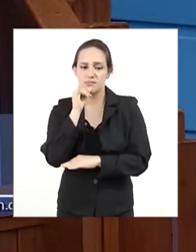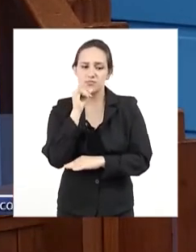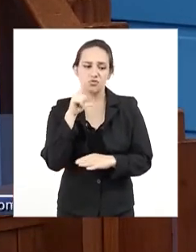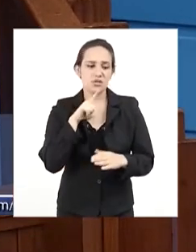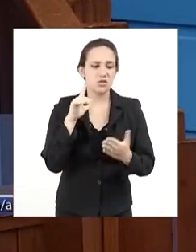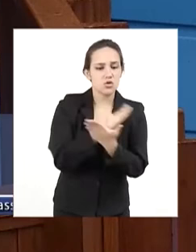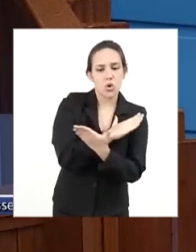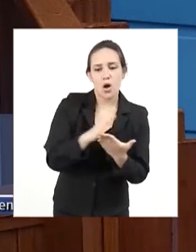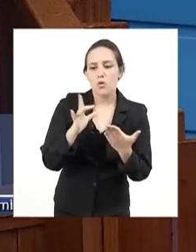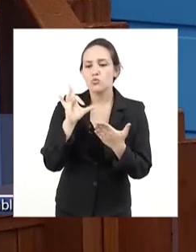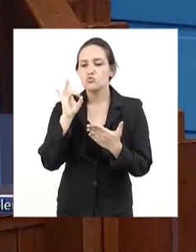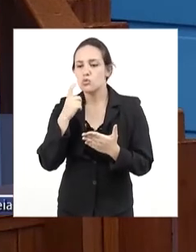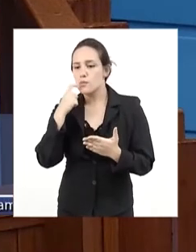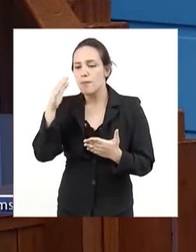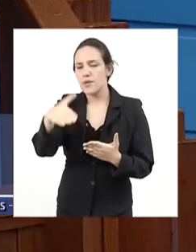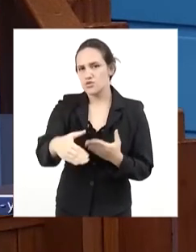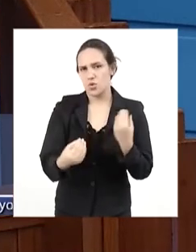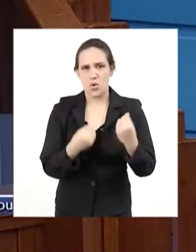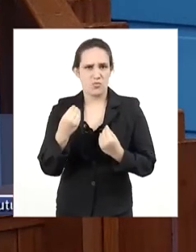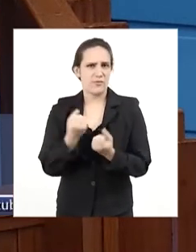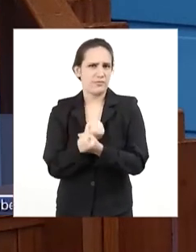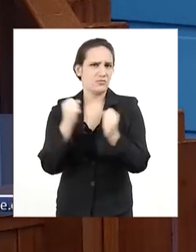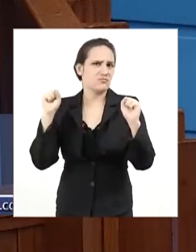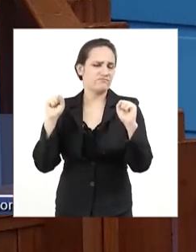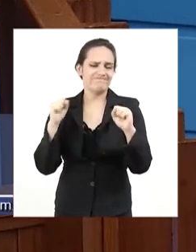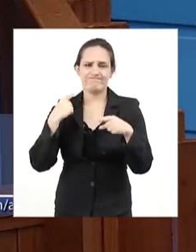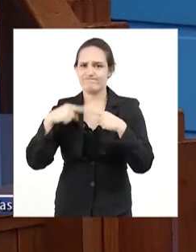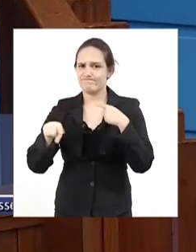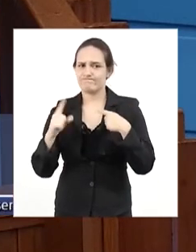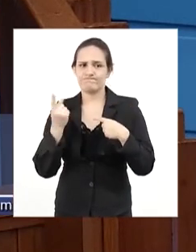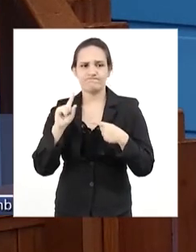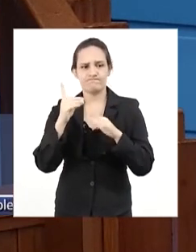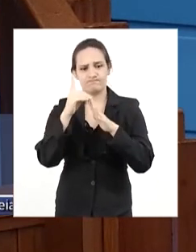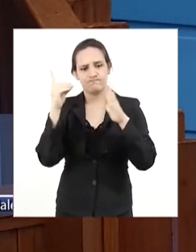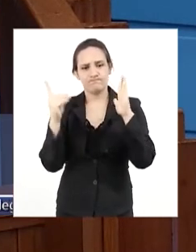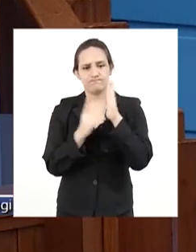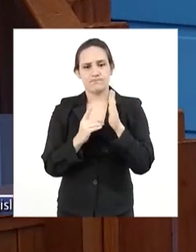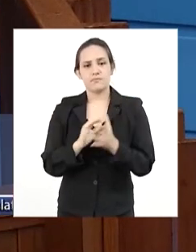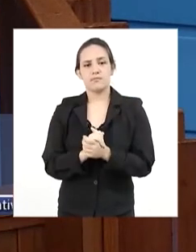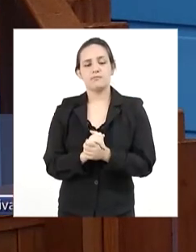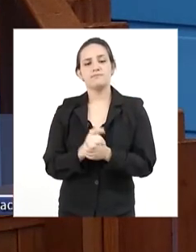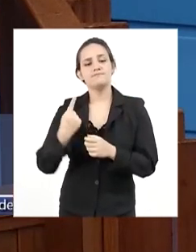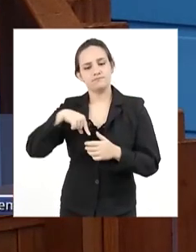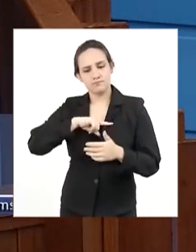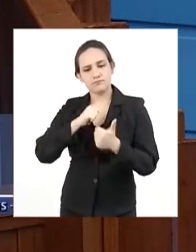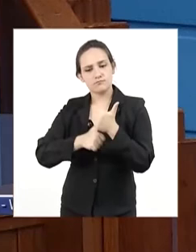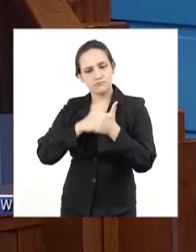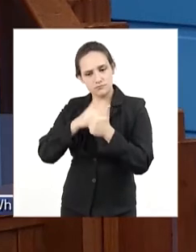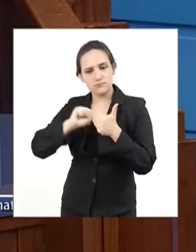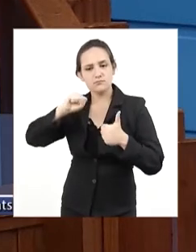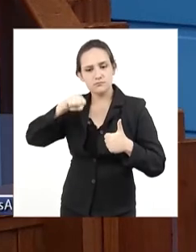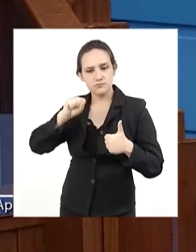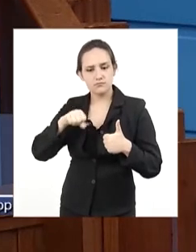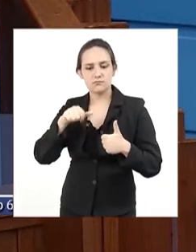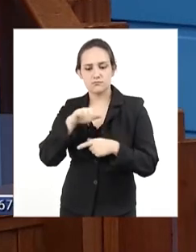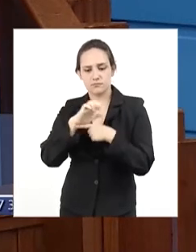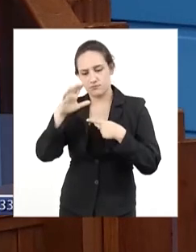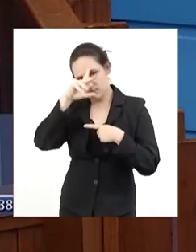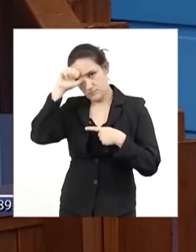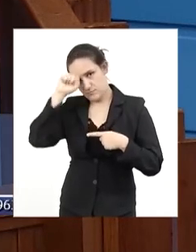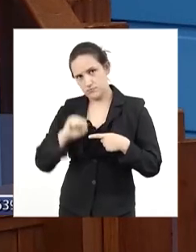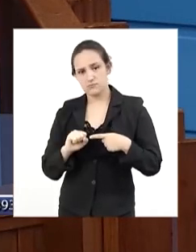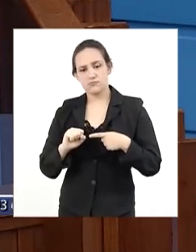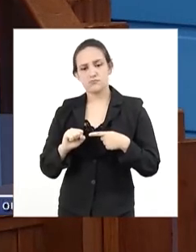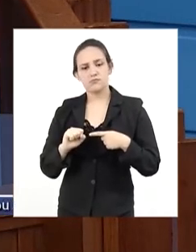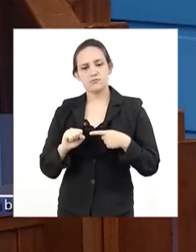Praticamente a zero, como ficou a republicação do decreto. Então, nós vamos insistir. Mato Grosso do Sul sai na frente.